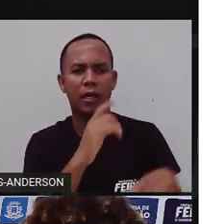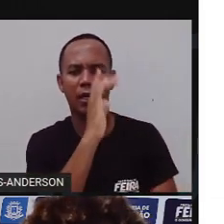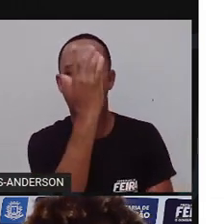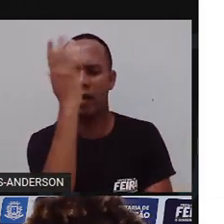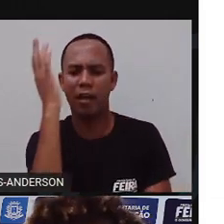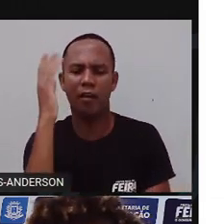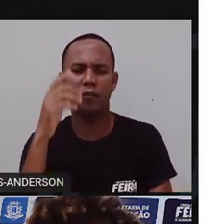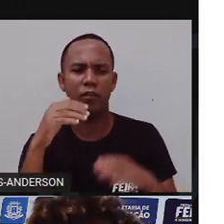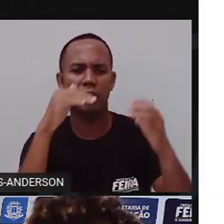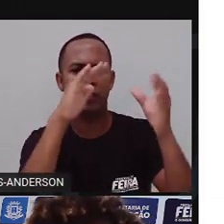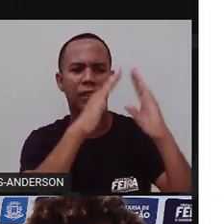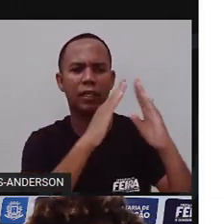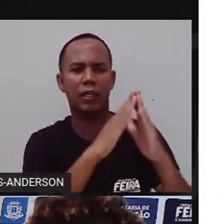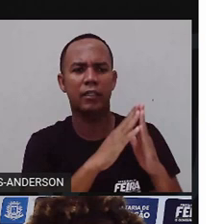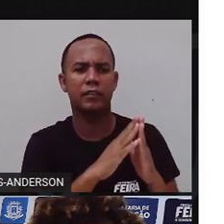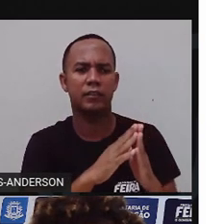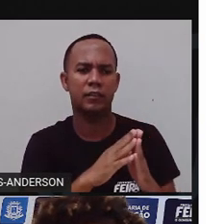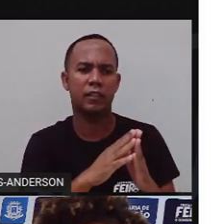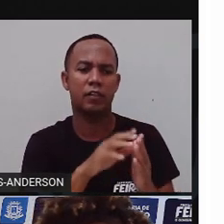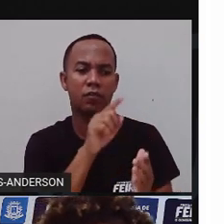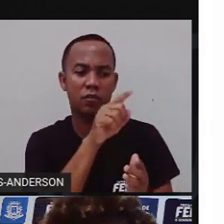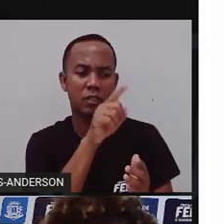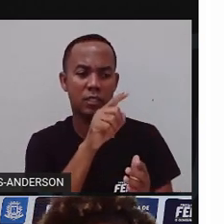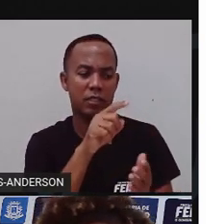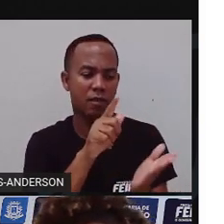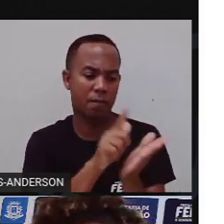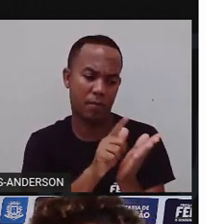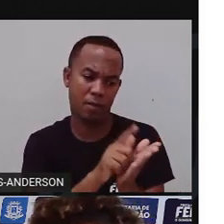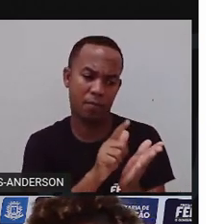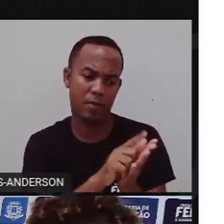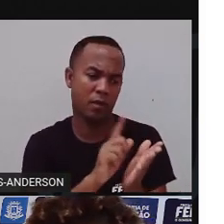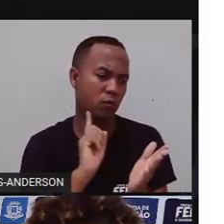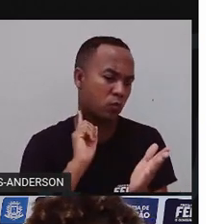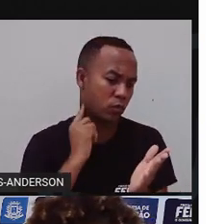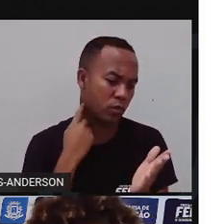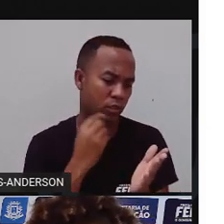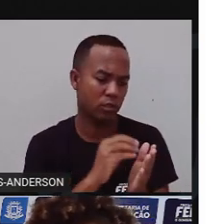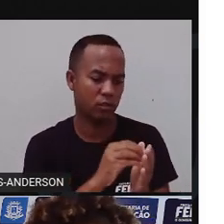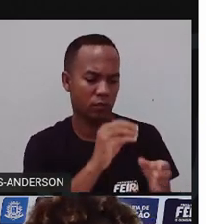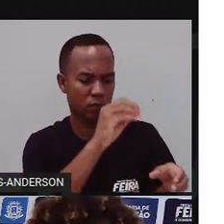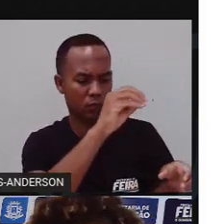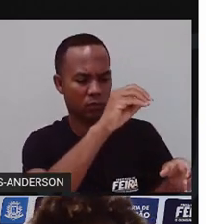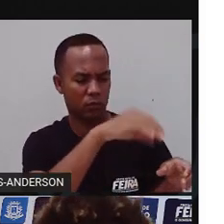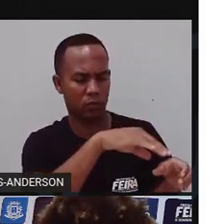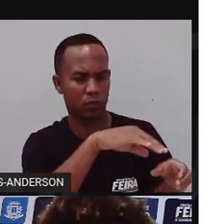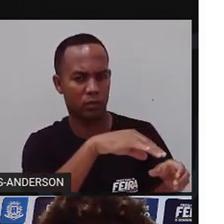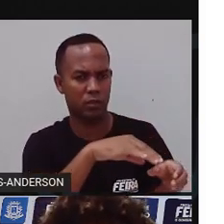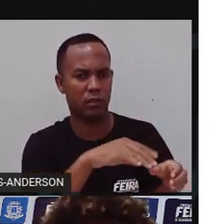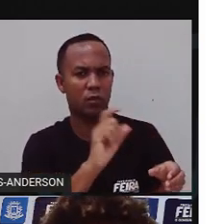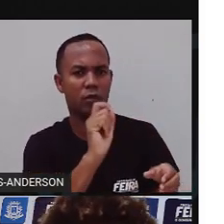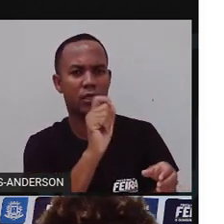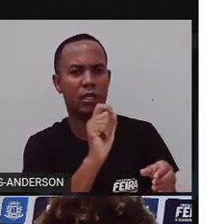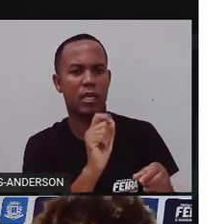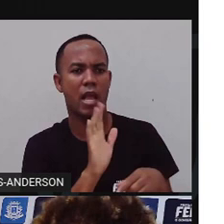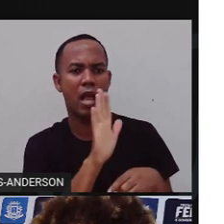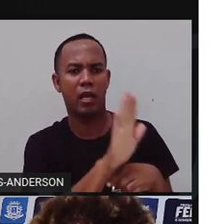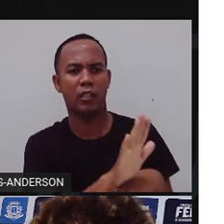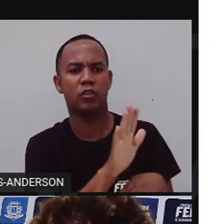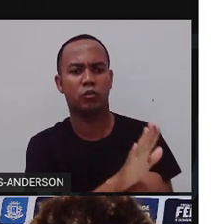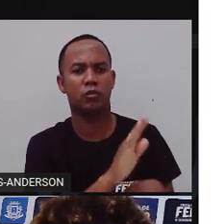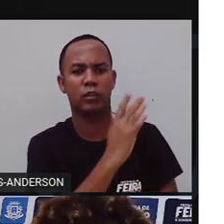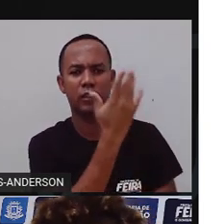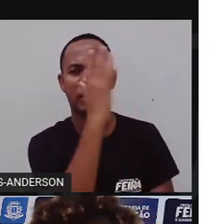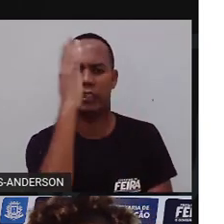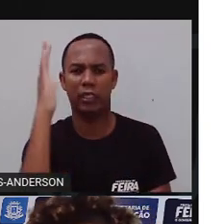Por isso, pegue o seu papel de picolé e jogue no lixinho do seu carro. Salve a natureza e os animais.